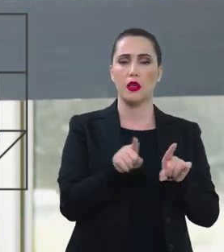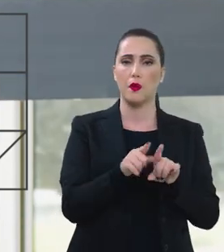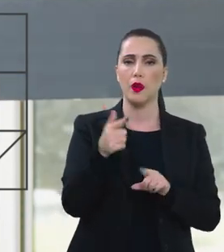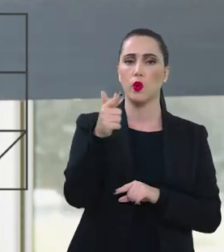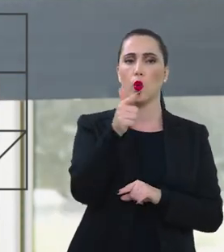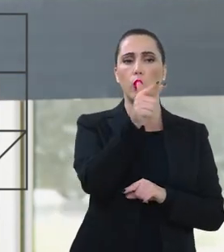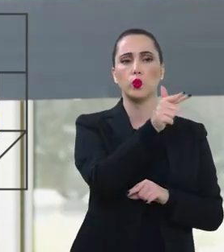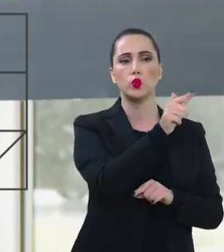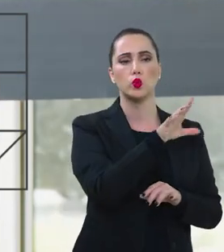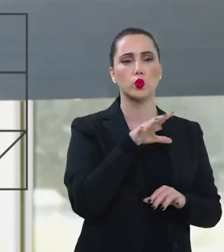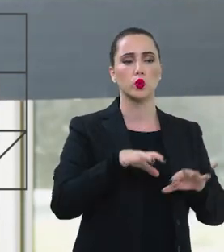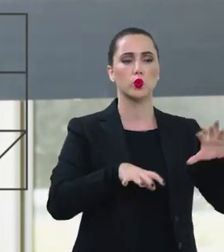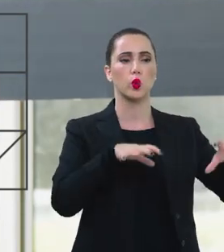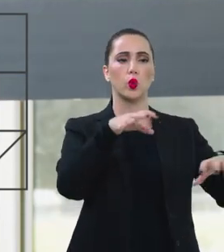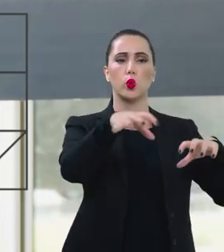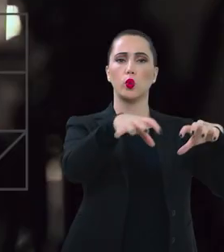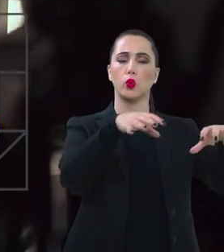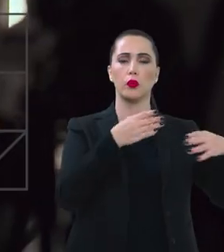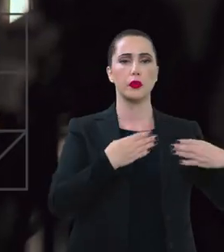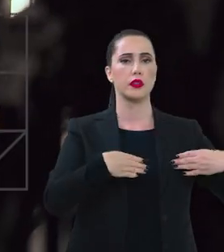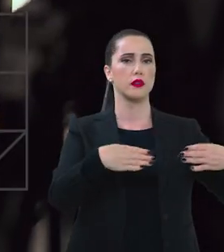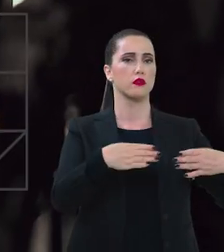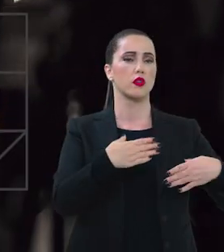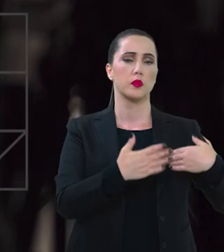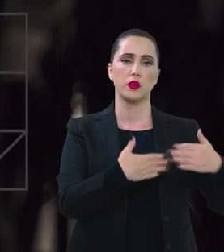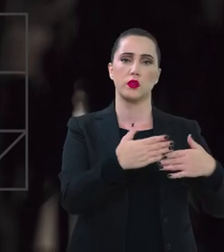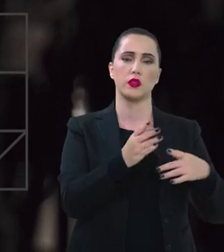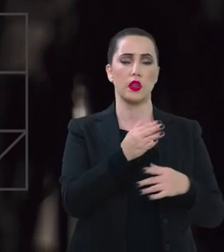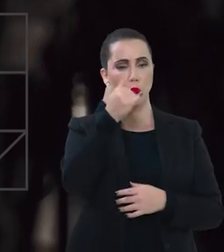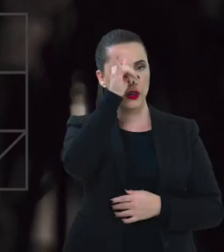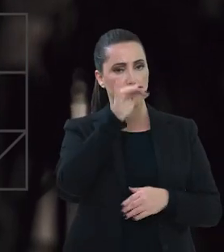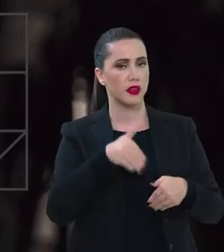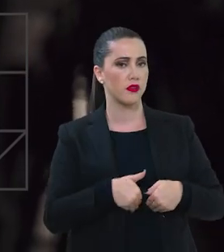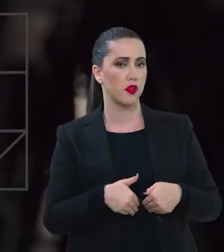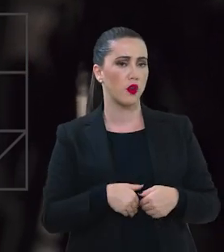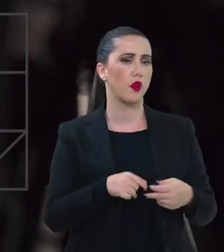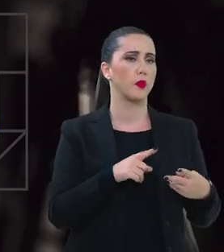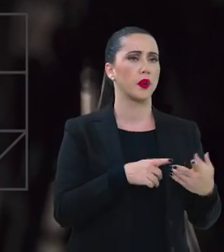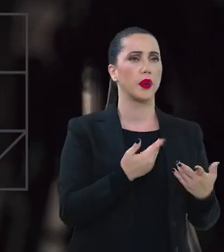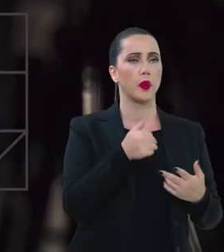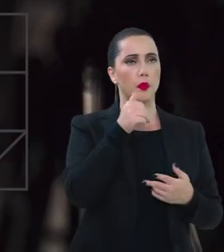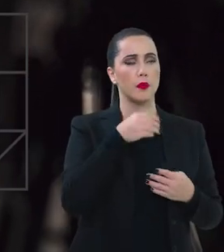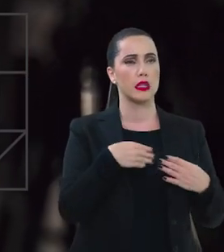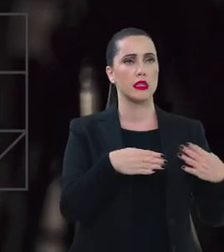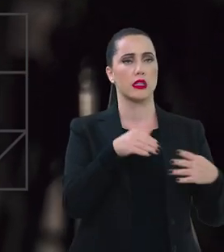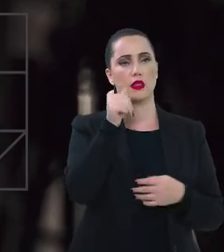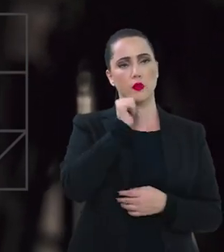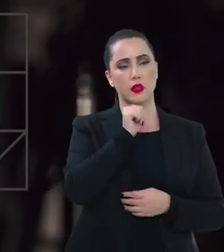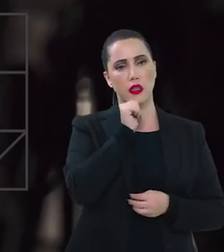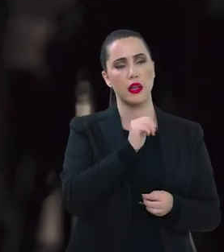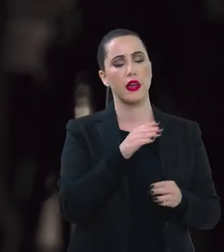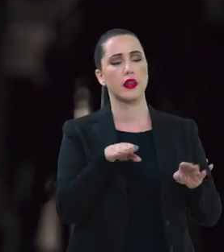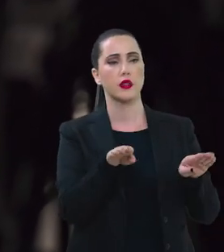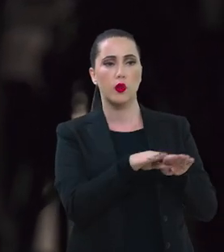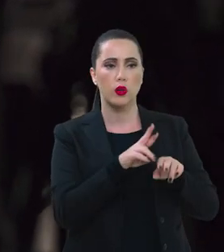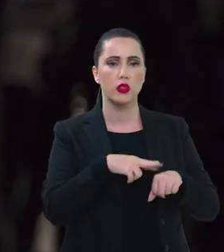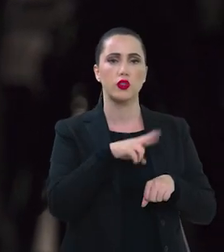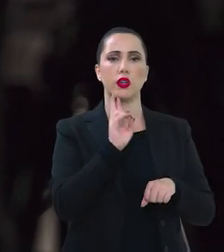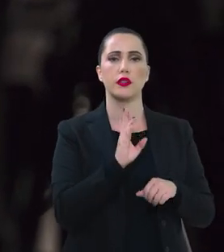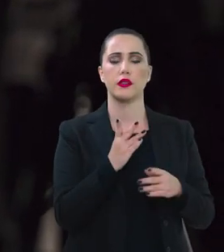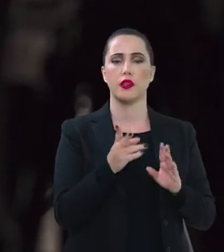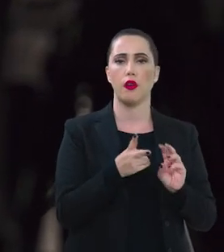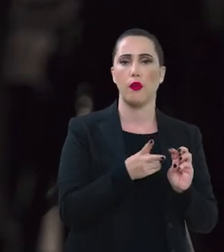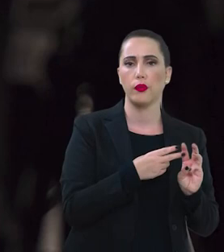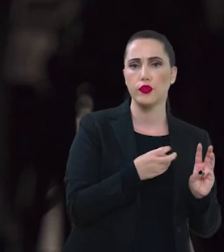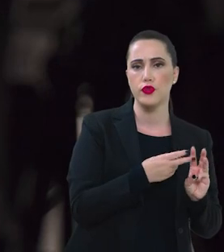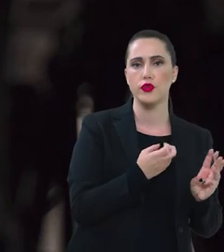mas também pelas outras áreas, pelo desenvolvimento social com o combate à fome, pelo Ministério das Mulheres, de Igualdade Racial, dos povos indígenas, do meio ambiente,